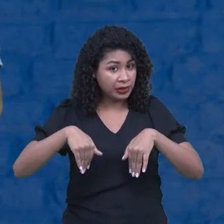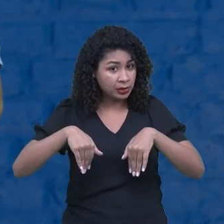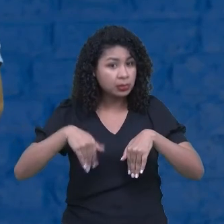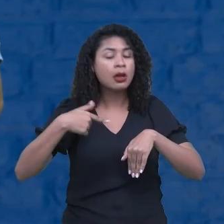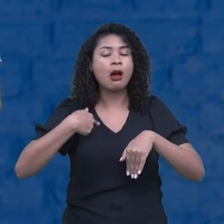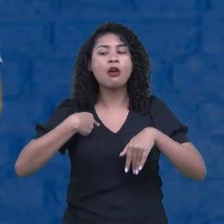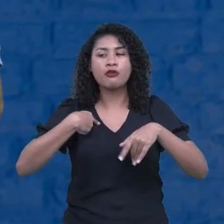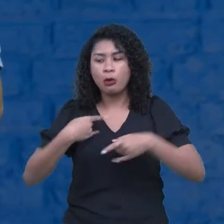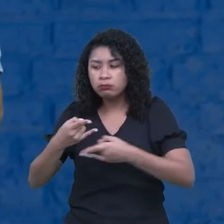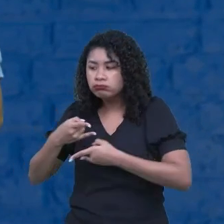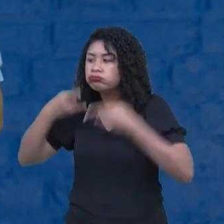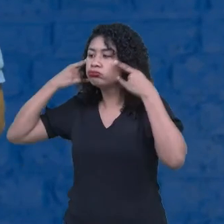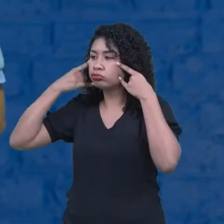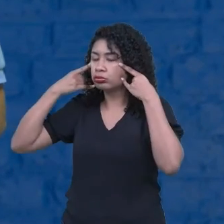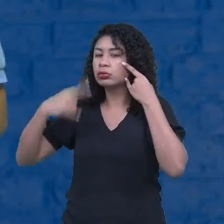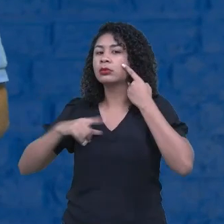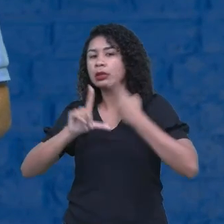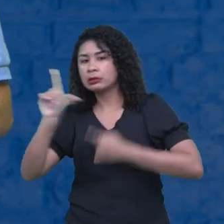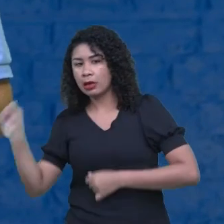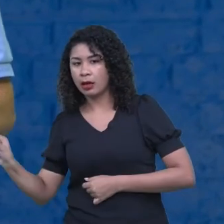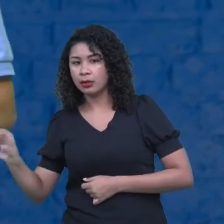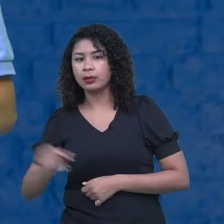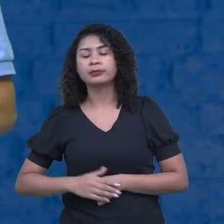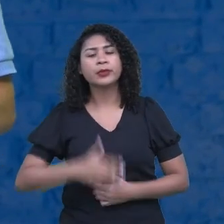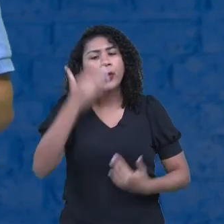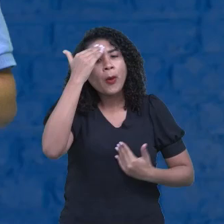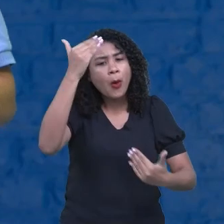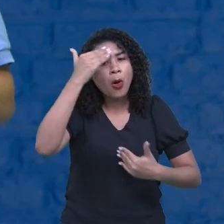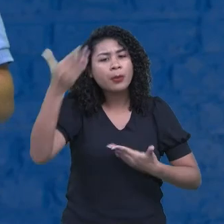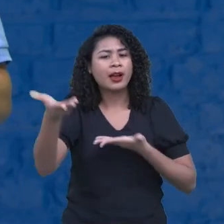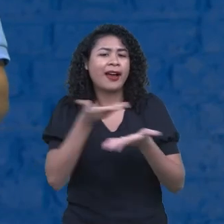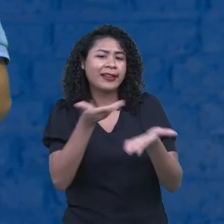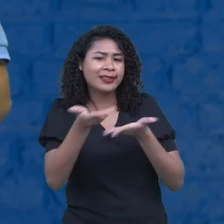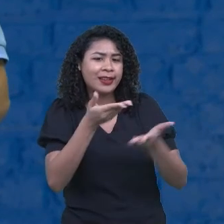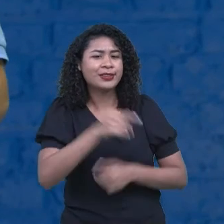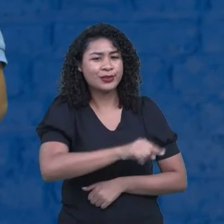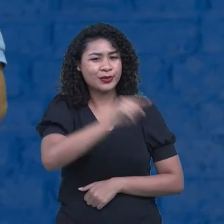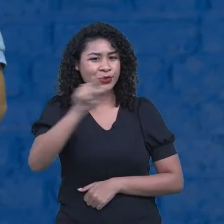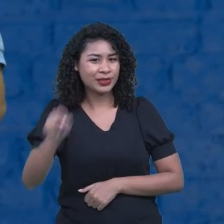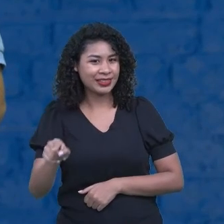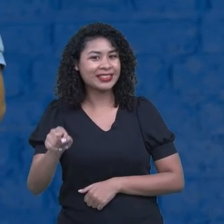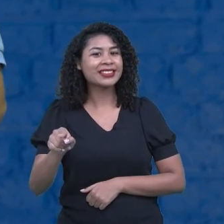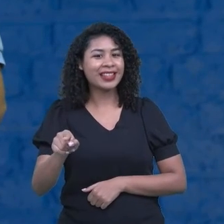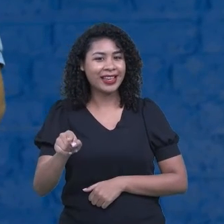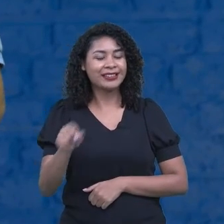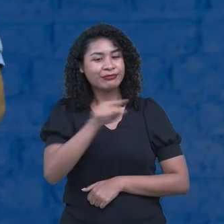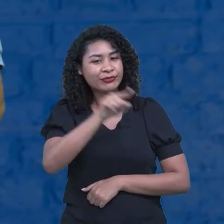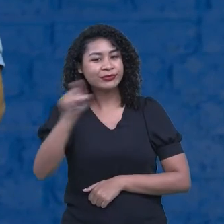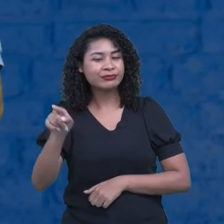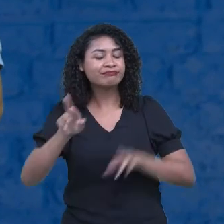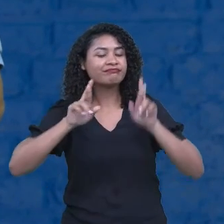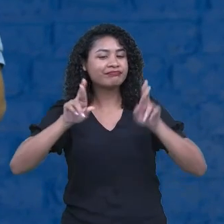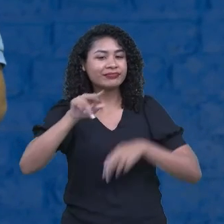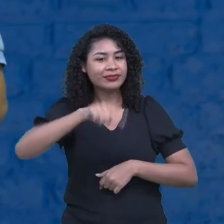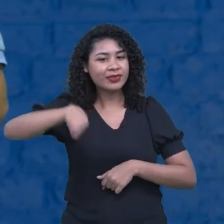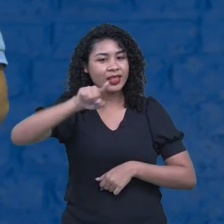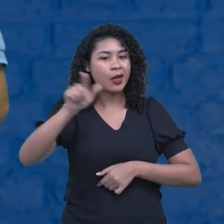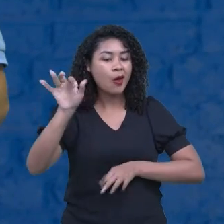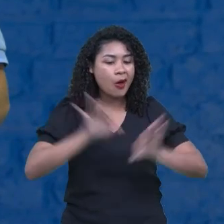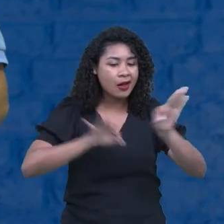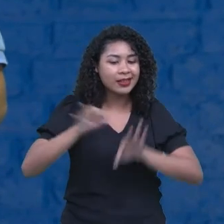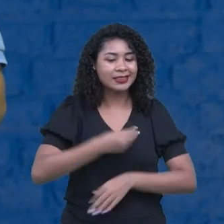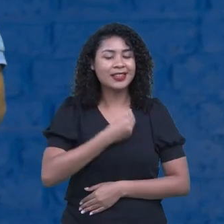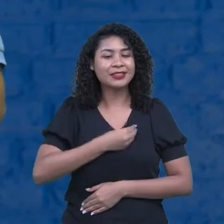um grande abraço e obrigado pela participação de todos que estavam aqui e que vocês estejam construindo o seu projeto de vida e vai ter